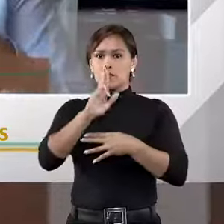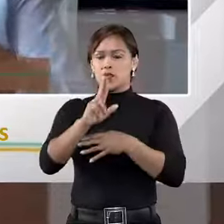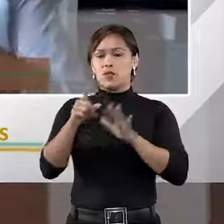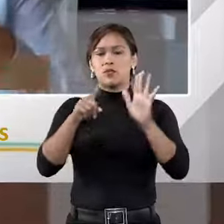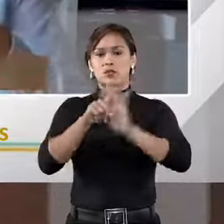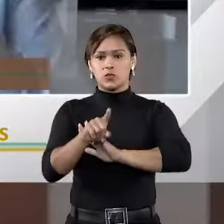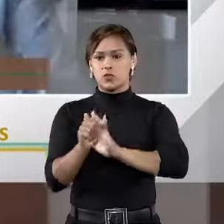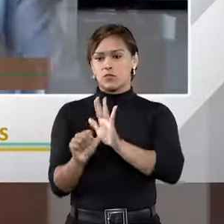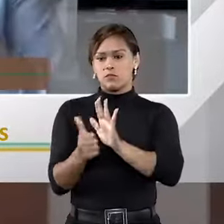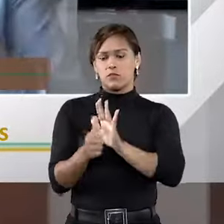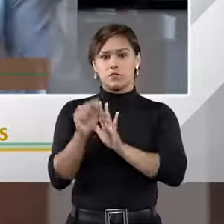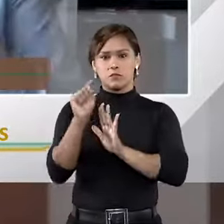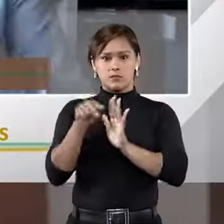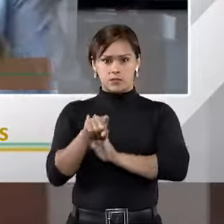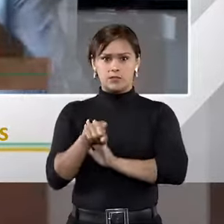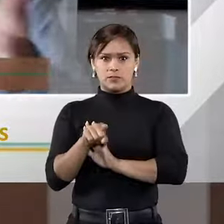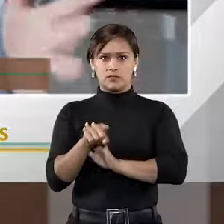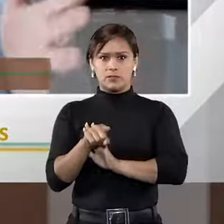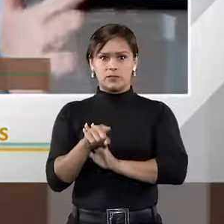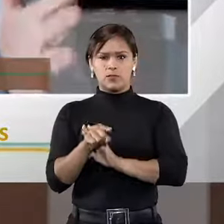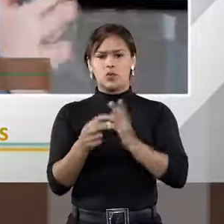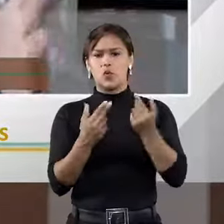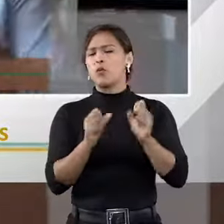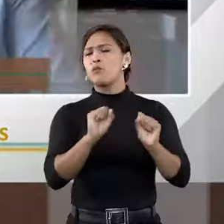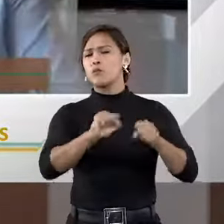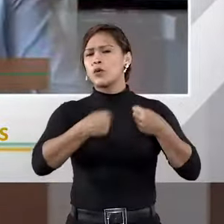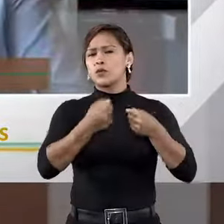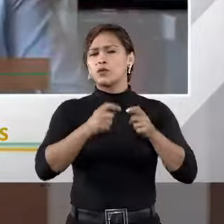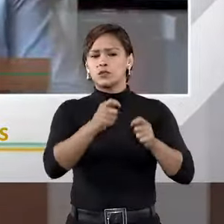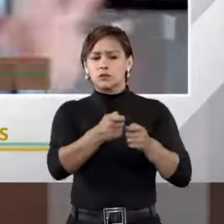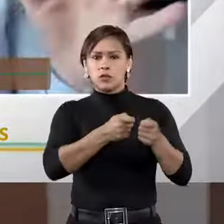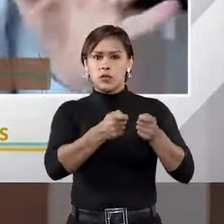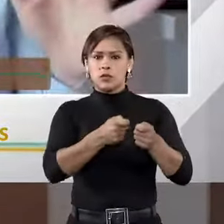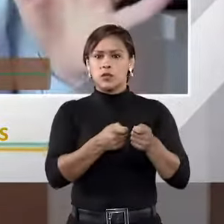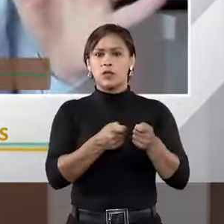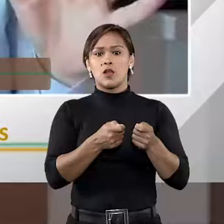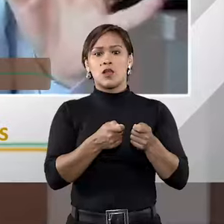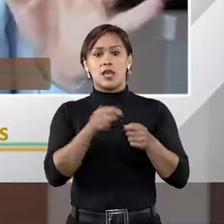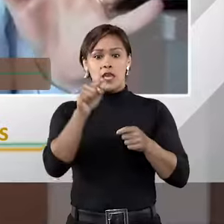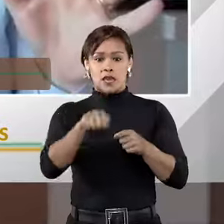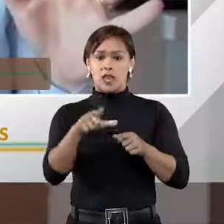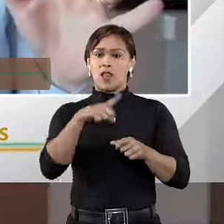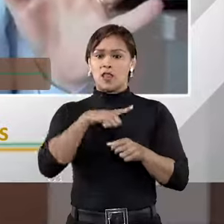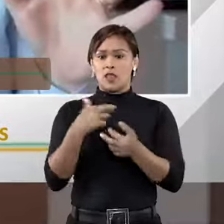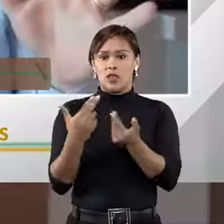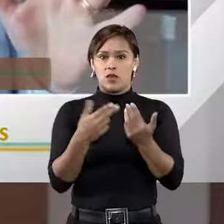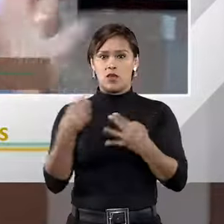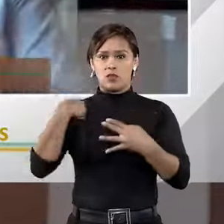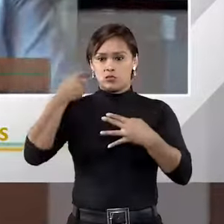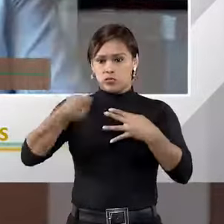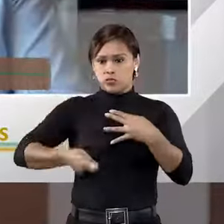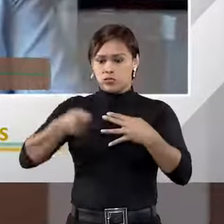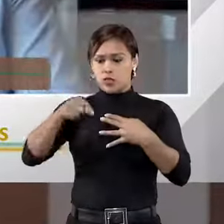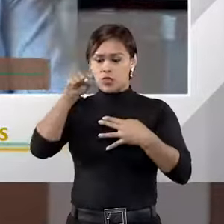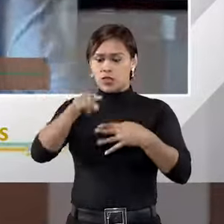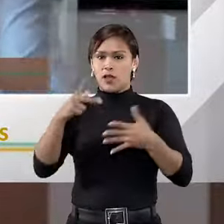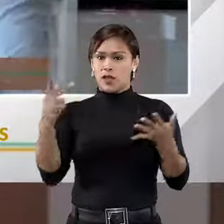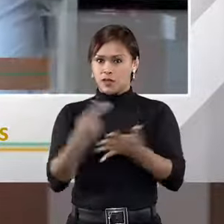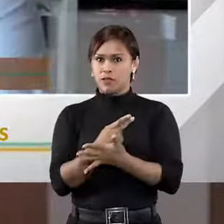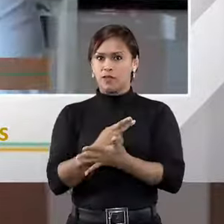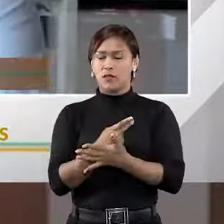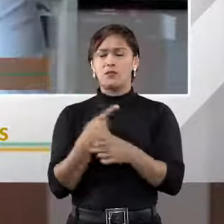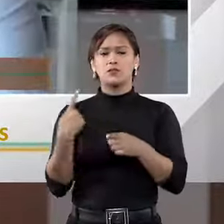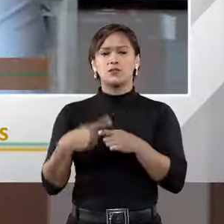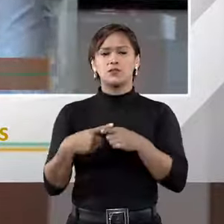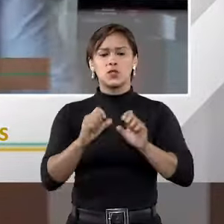a sua primeira pergunta, que é quais são os poderes do árbitro. O árbitro tem os poderes que o juiz tem. Os poderes que o juiz tem,